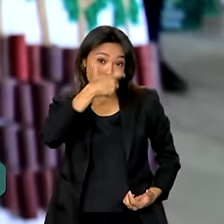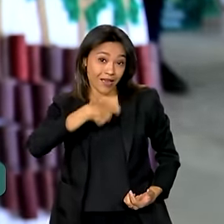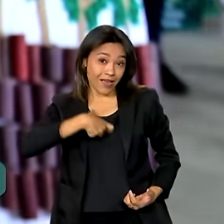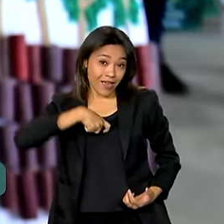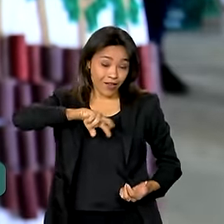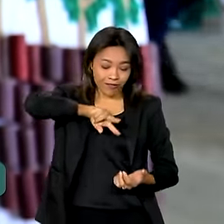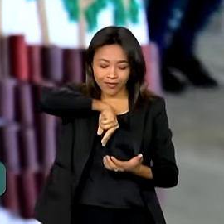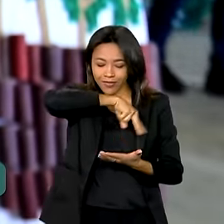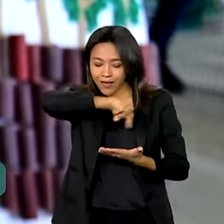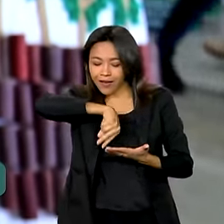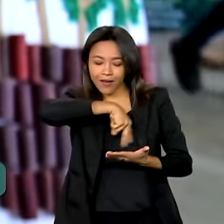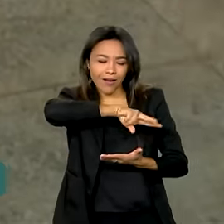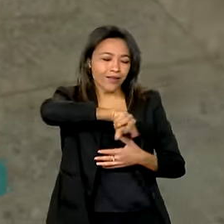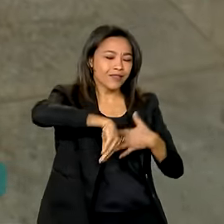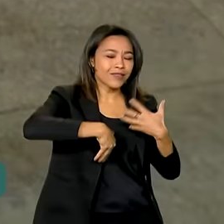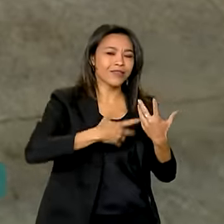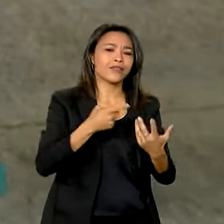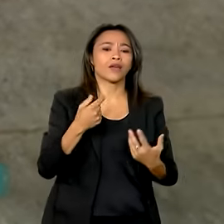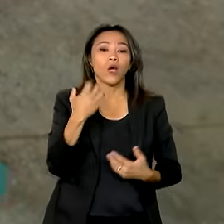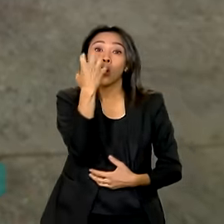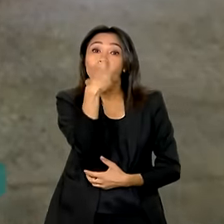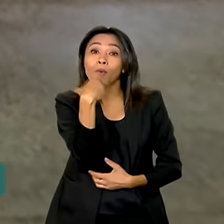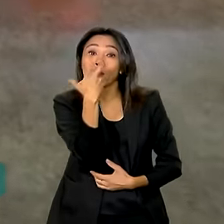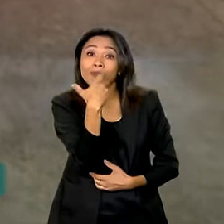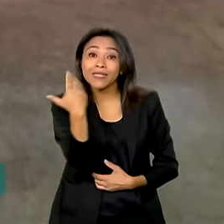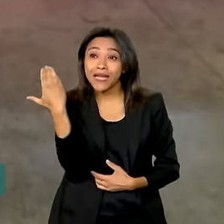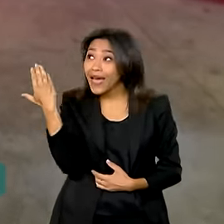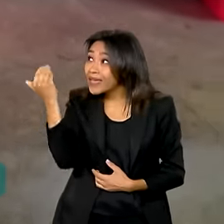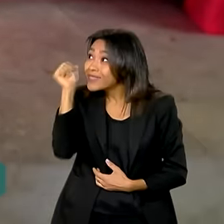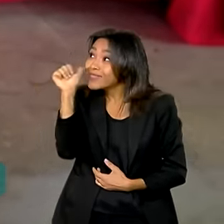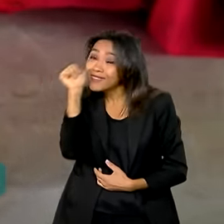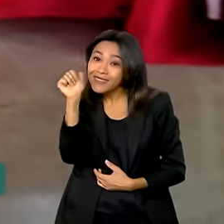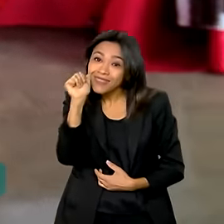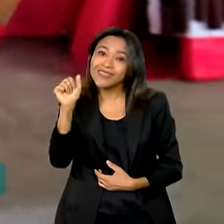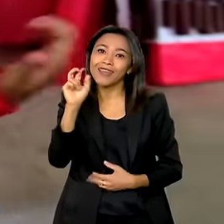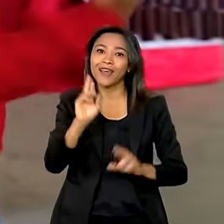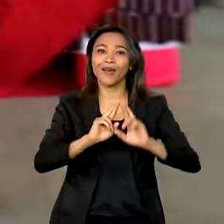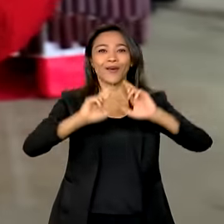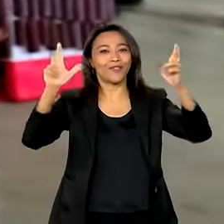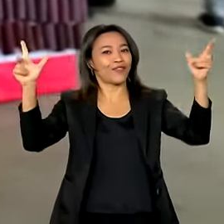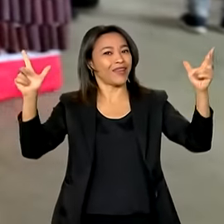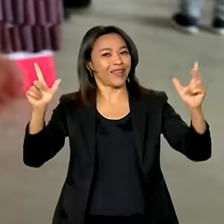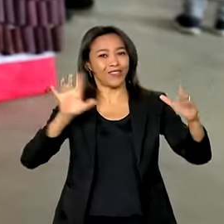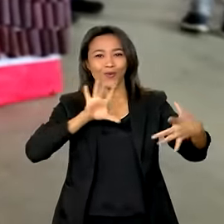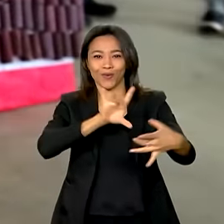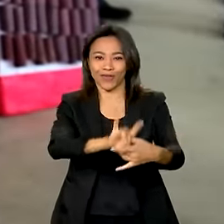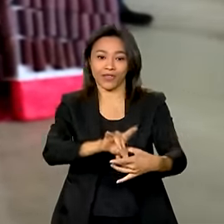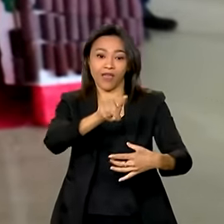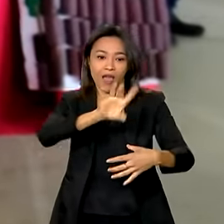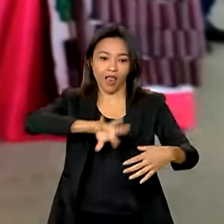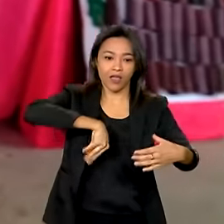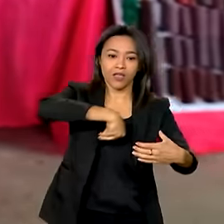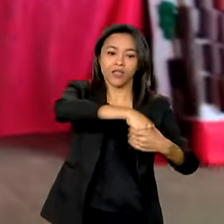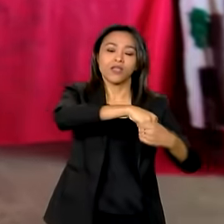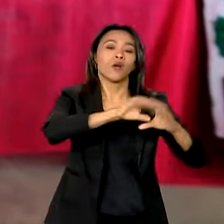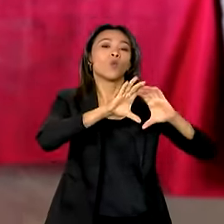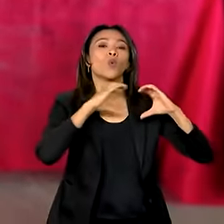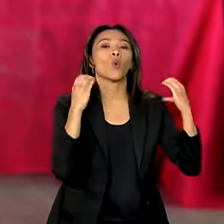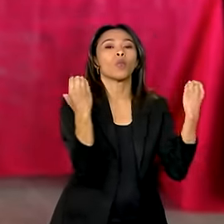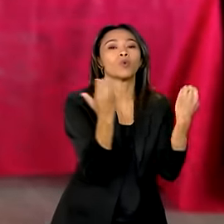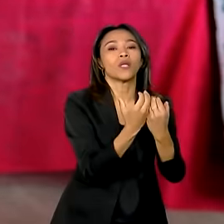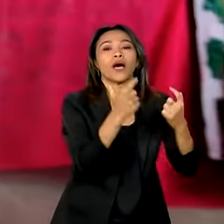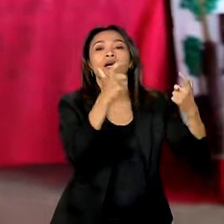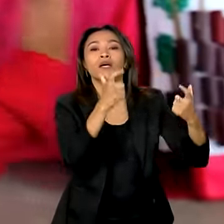deita e rola. Com música e dança, a Maria Clara vive essa nova realidade. Ela estuda no Quilombo Castanhinho, no